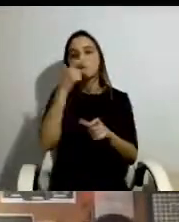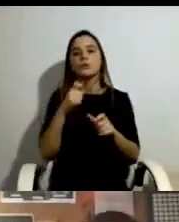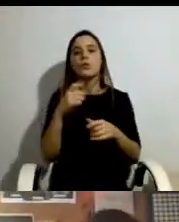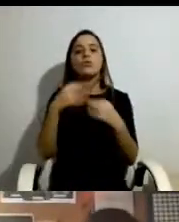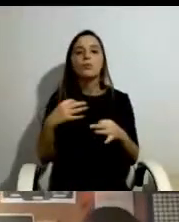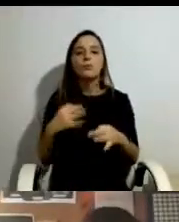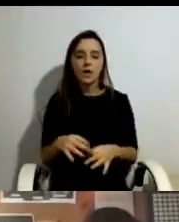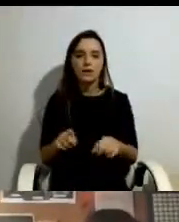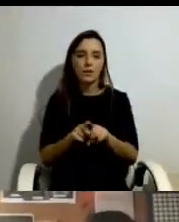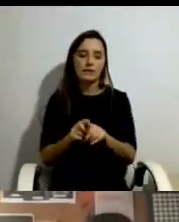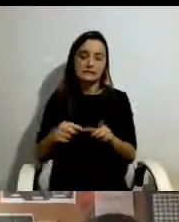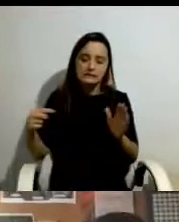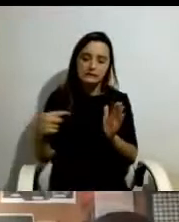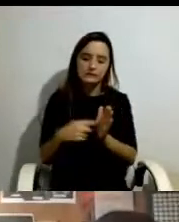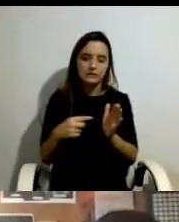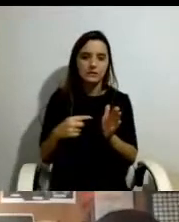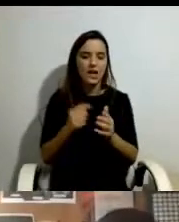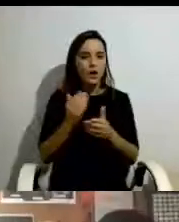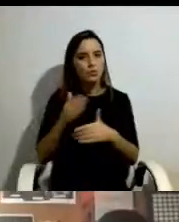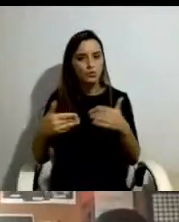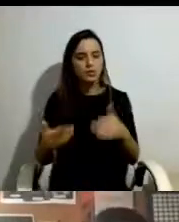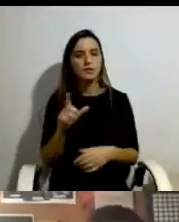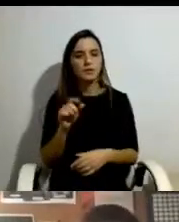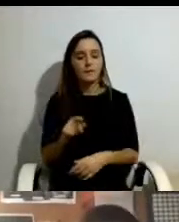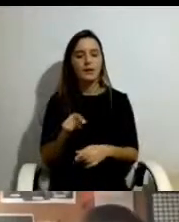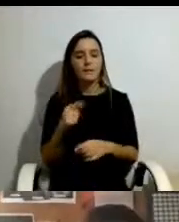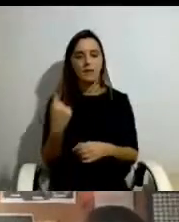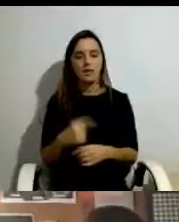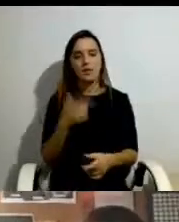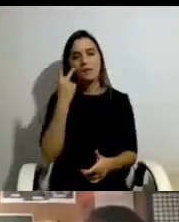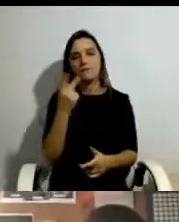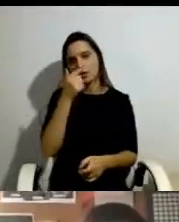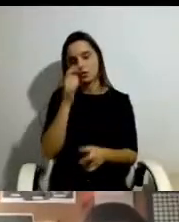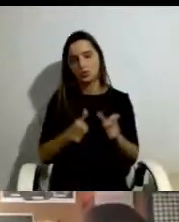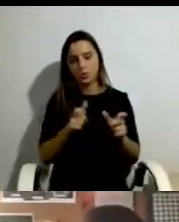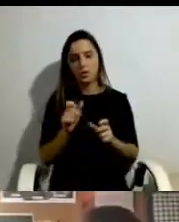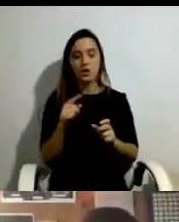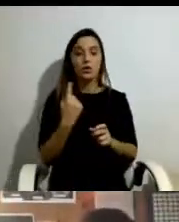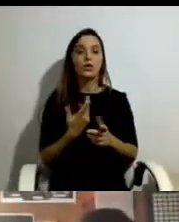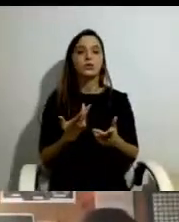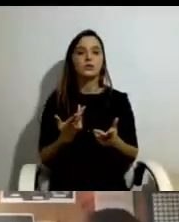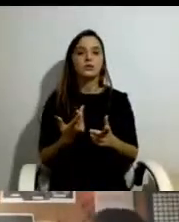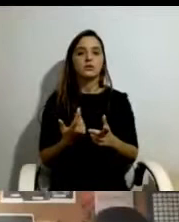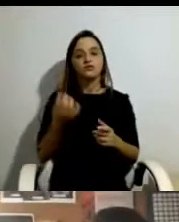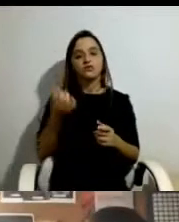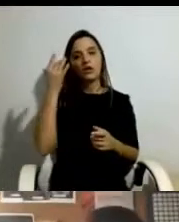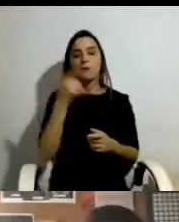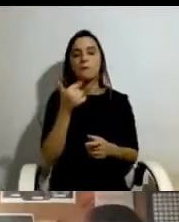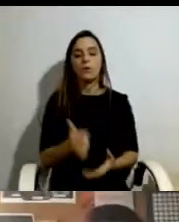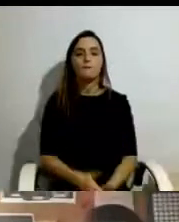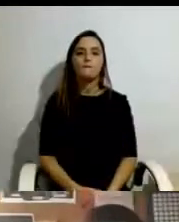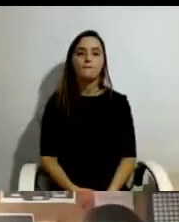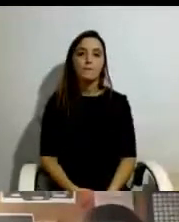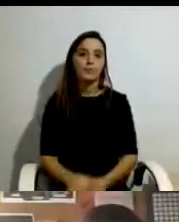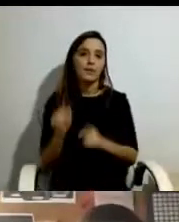exigência que este processo também levanta para a vida das pessoas e que nós não podemos esquecer. E era